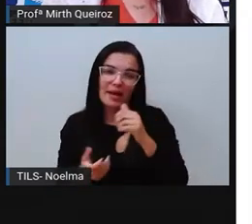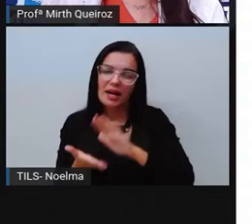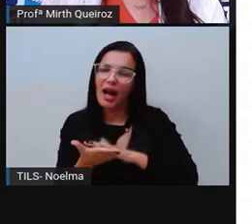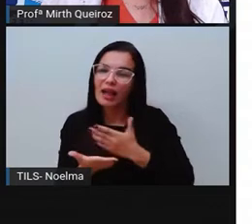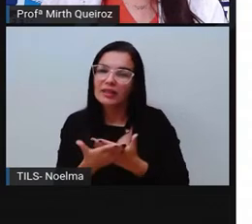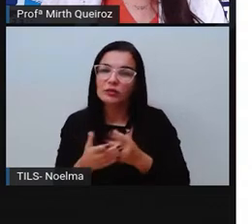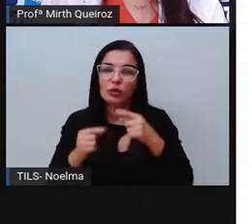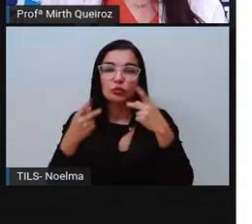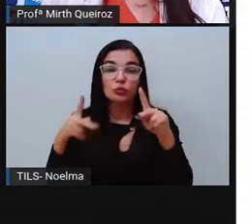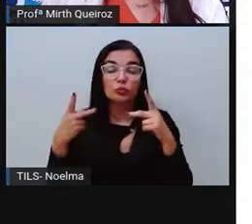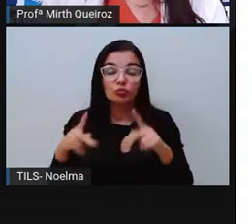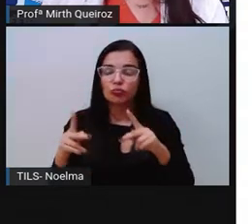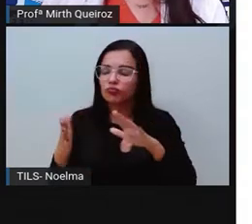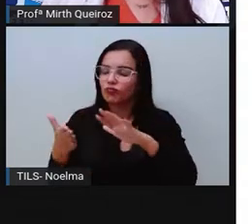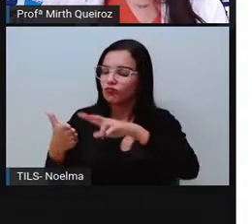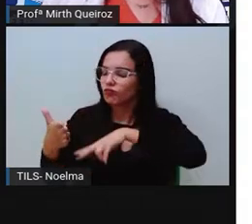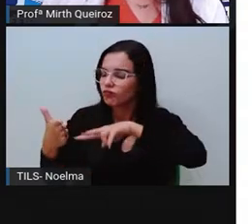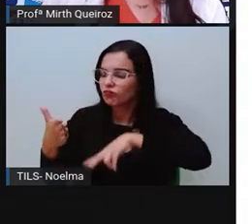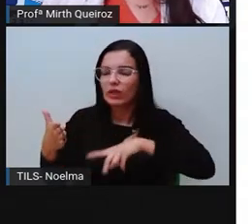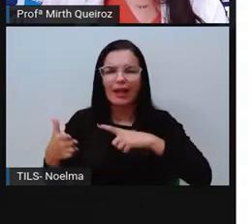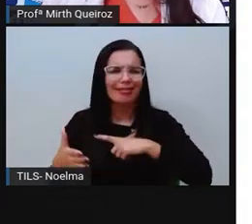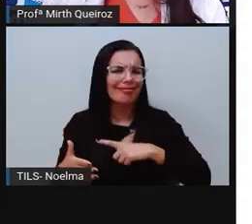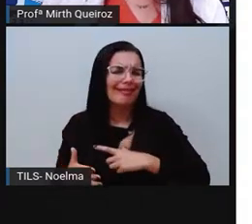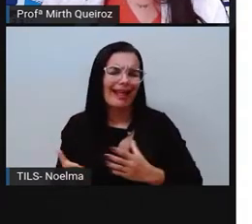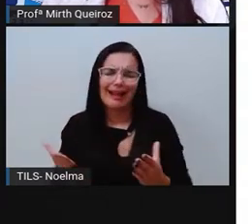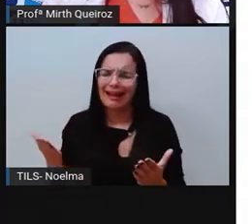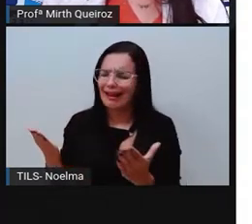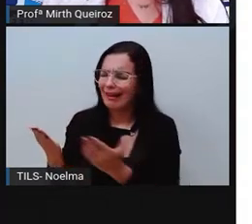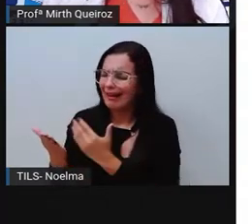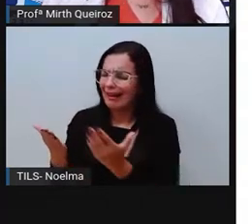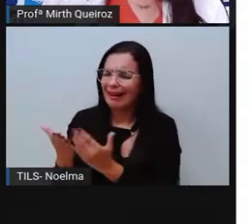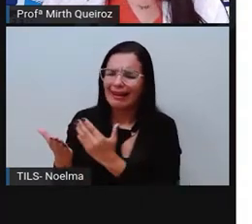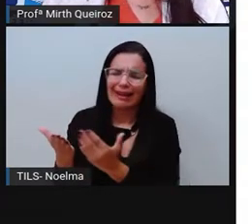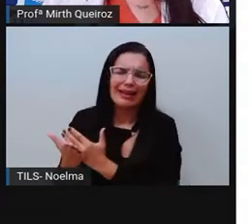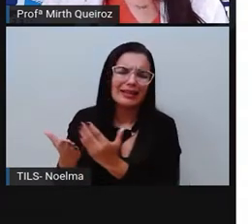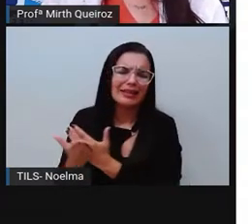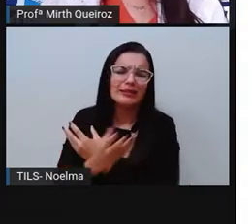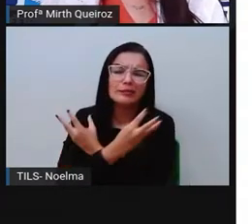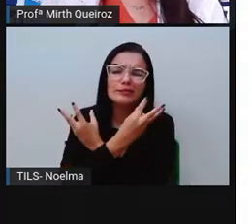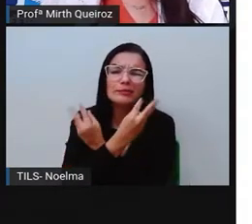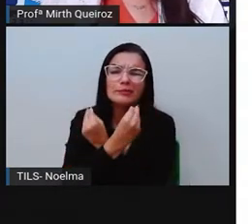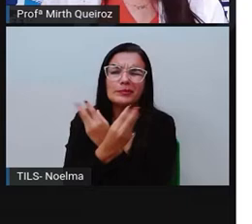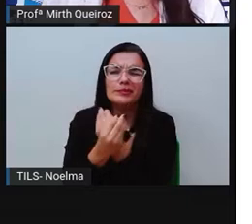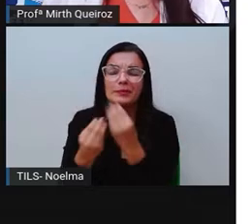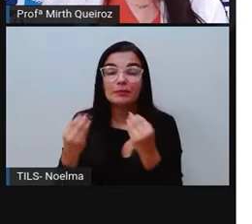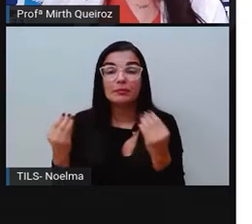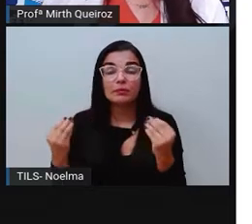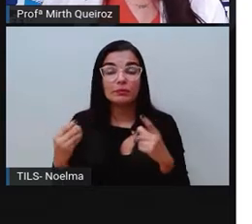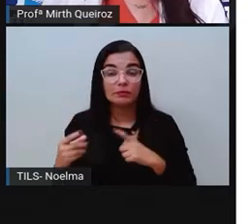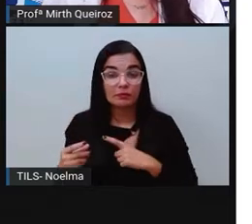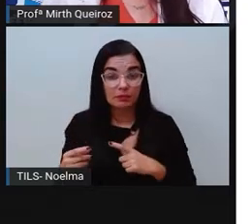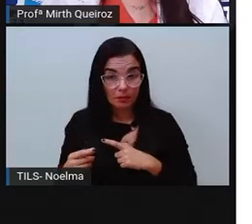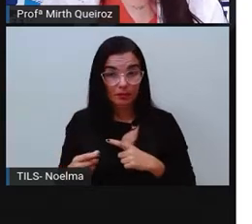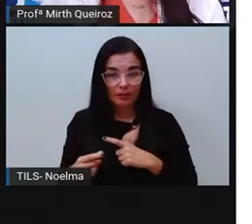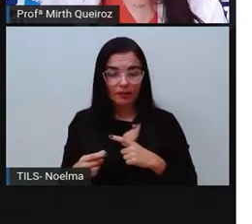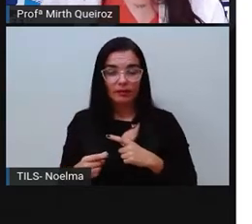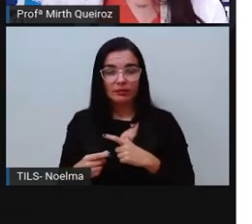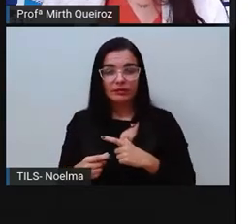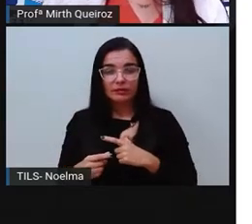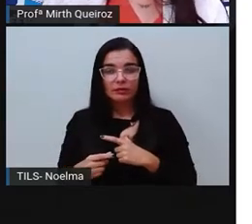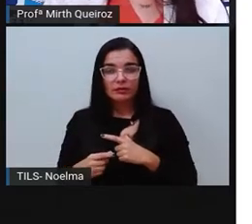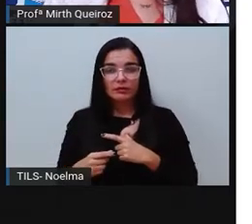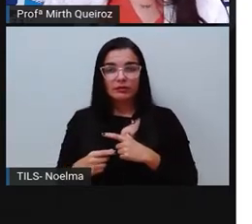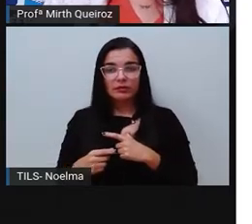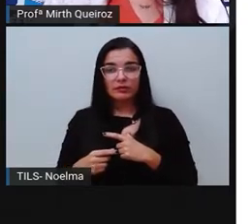sobretudo os clássicos. A gente tem livros aí que estão, são contos, né? De fadas, porém